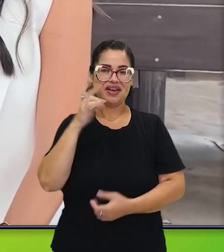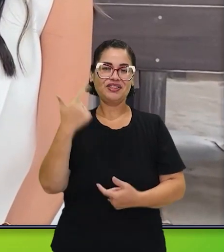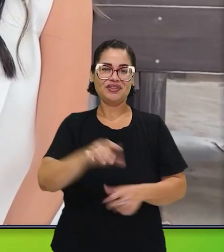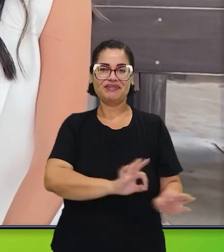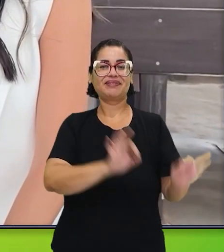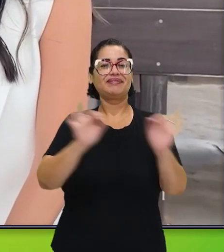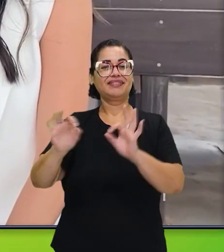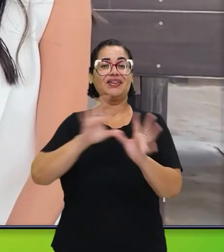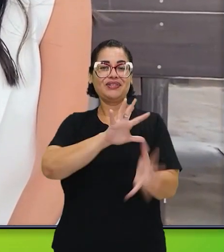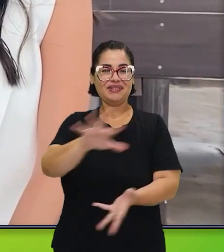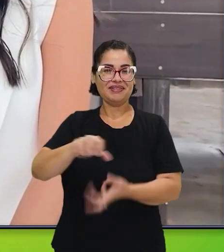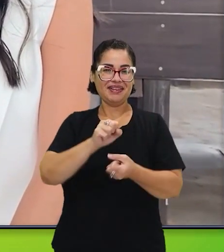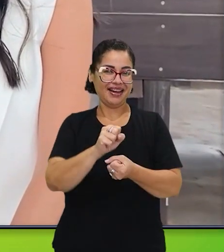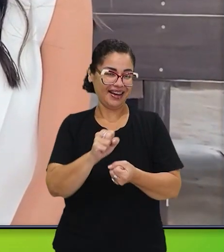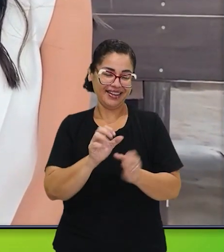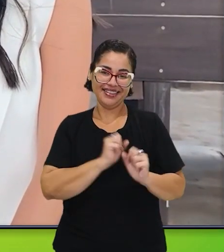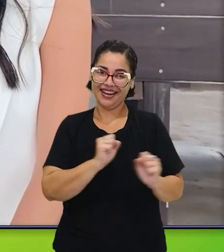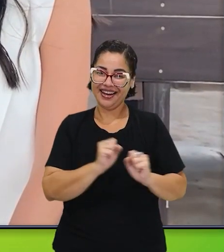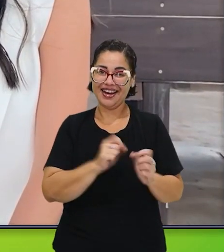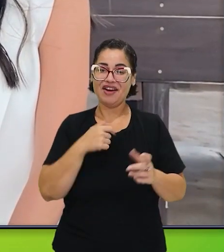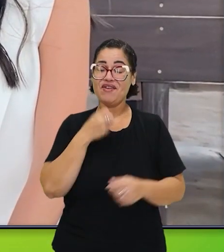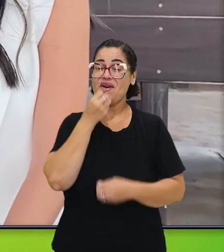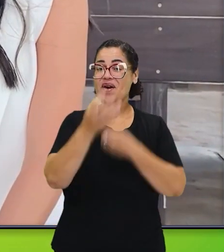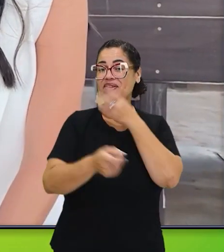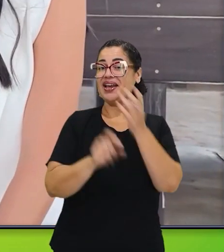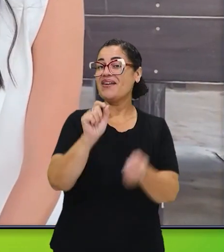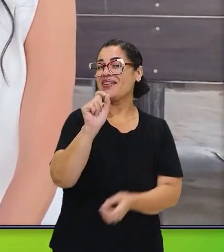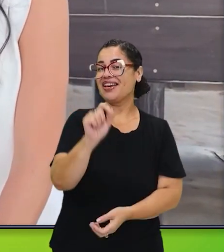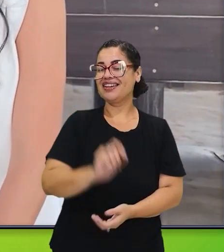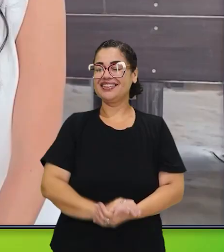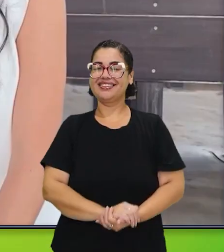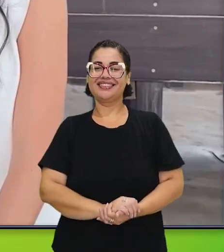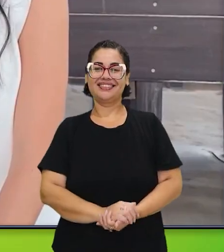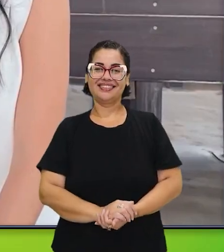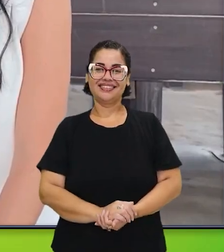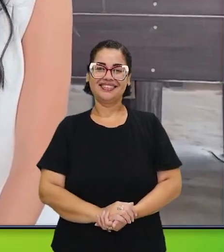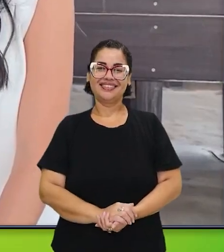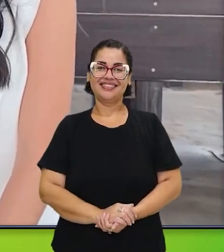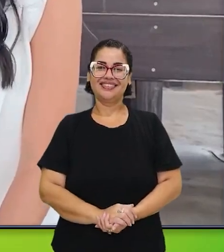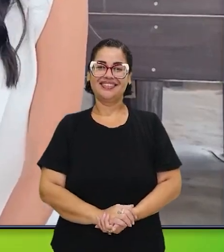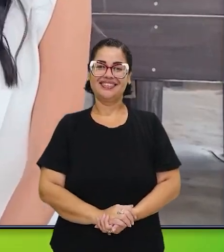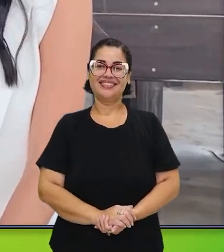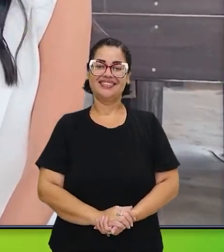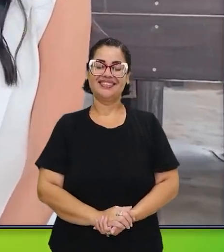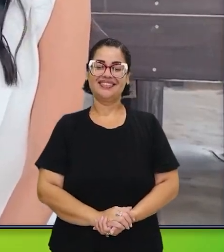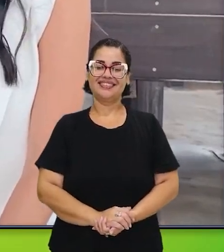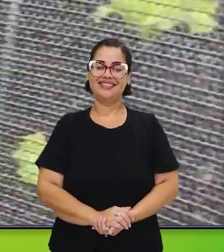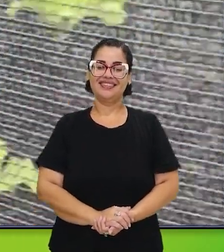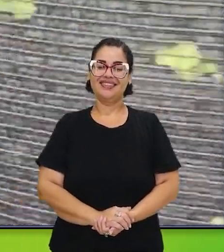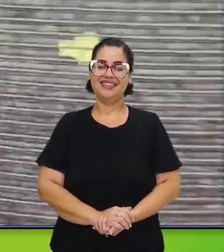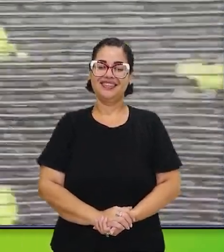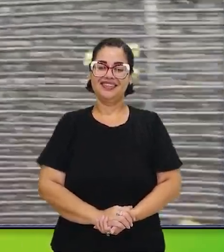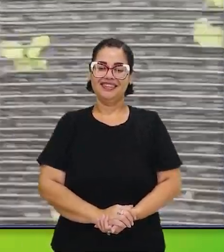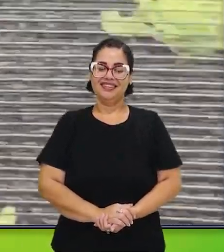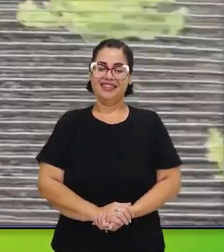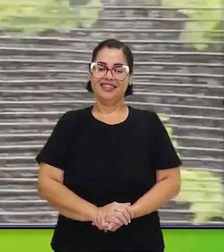coprocessamento? Mas vai ter que assistir mais Sustentabilidade em Conexão, meu amor, porque nós vamos te contar o que que é.